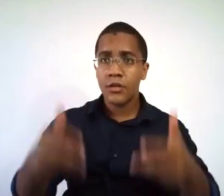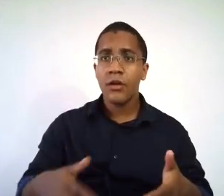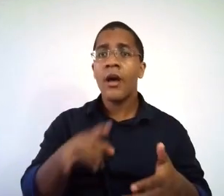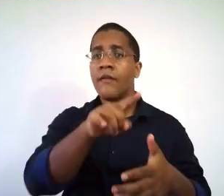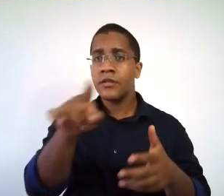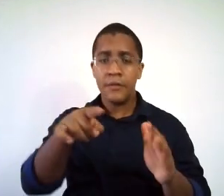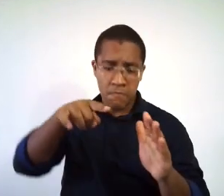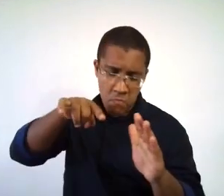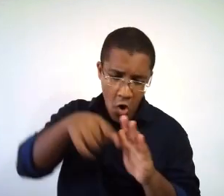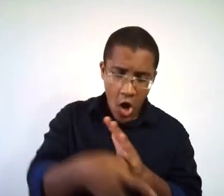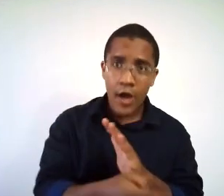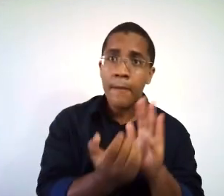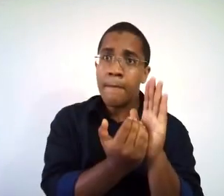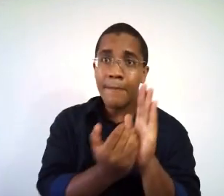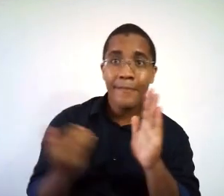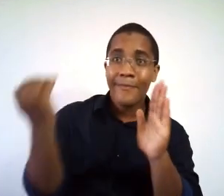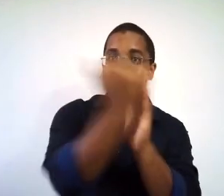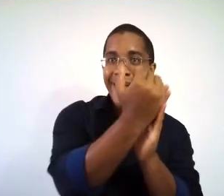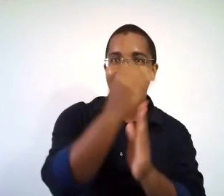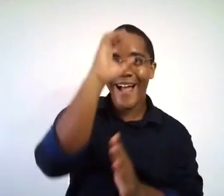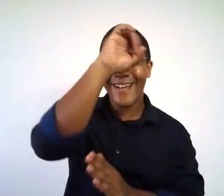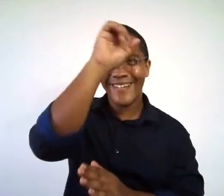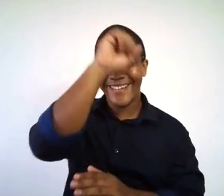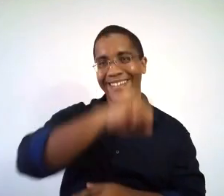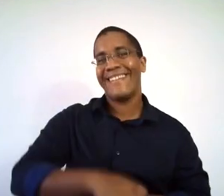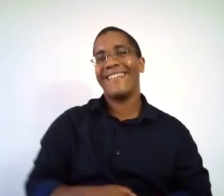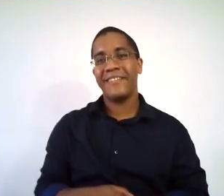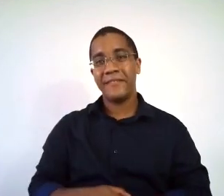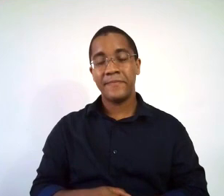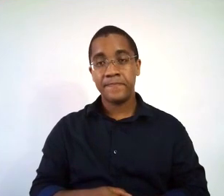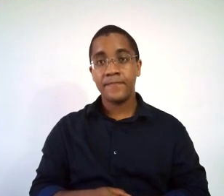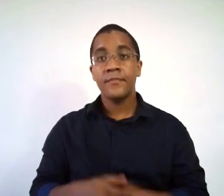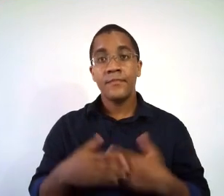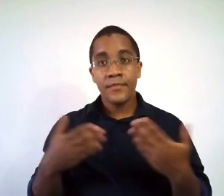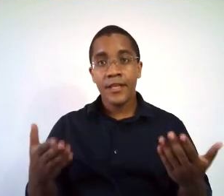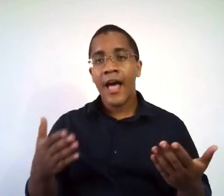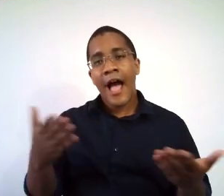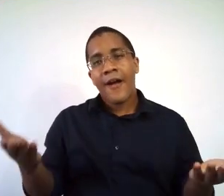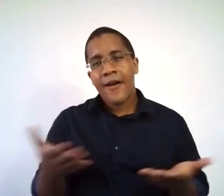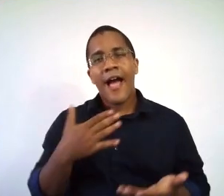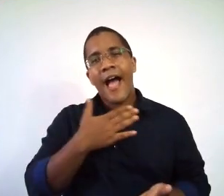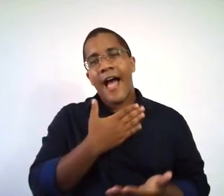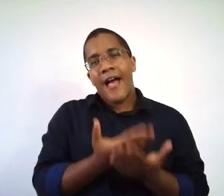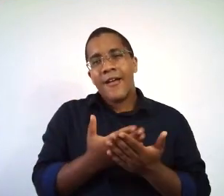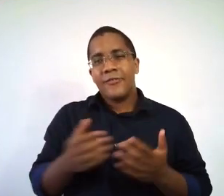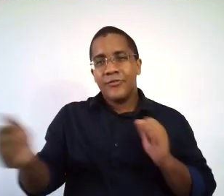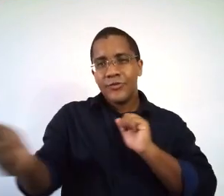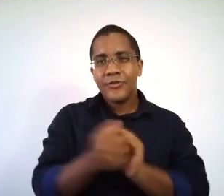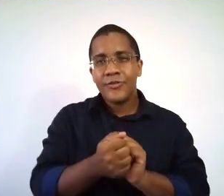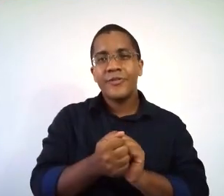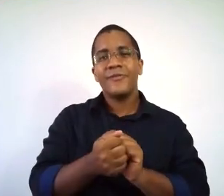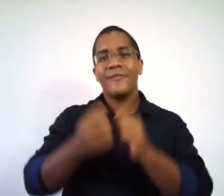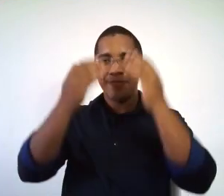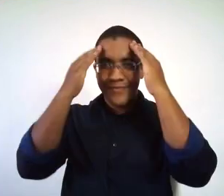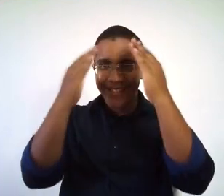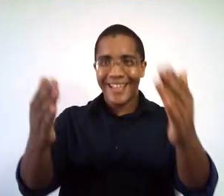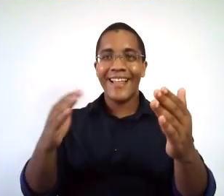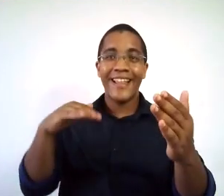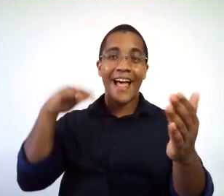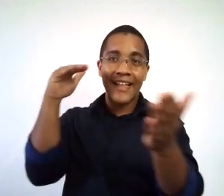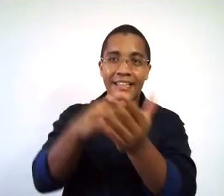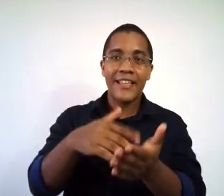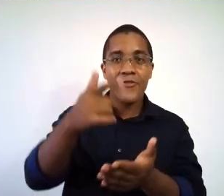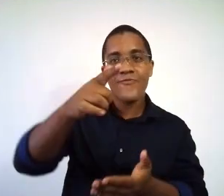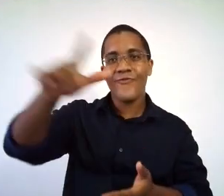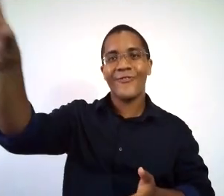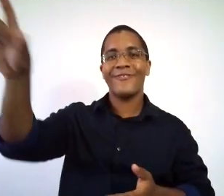mostra. Assim, você vai conquistar mais conhecimento. Ok? Então, foi ótimo ter a presença de vocês aqui. Muito